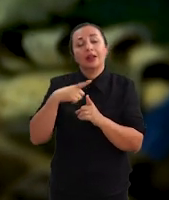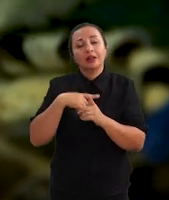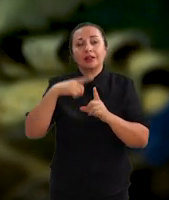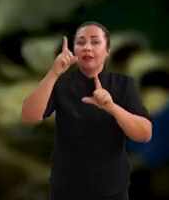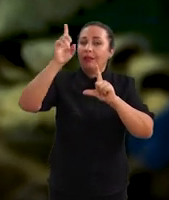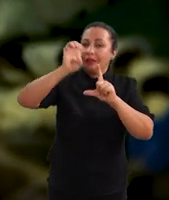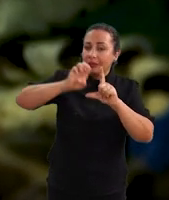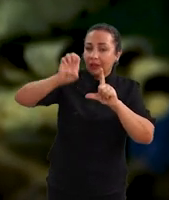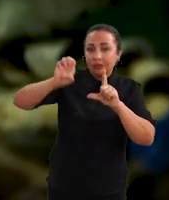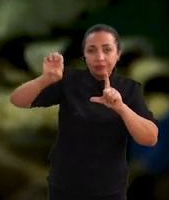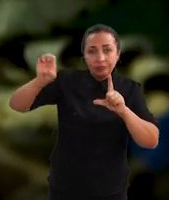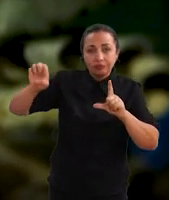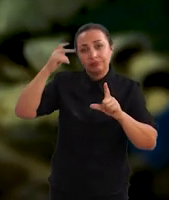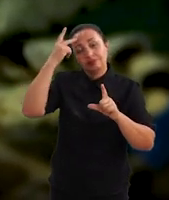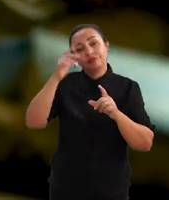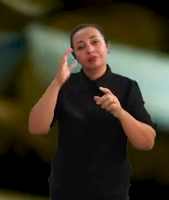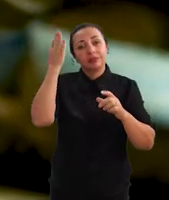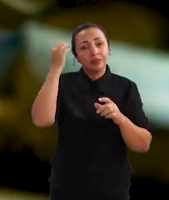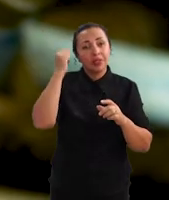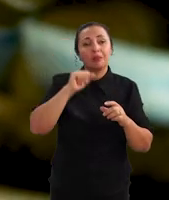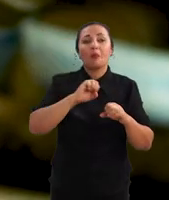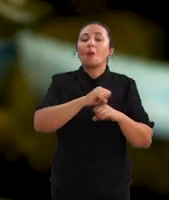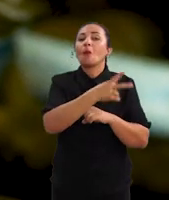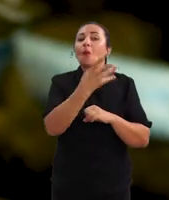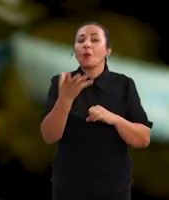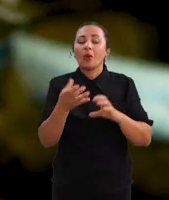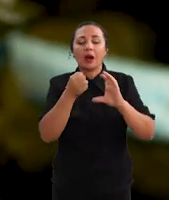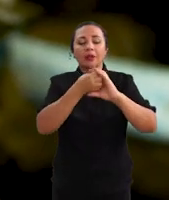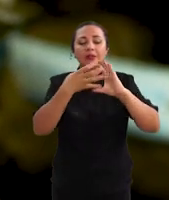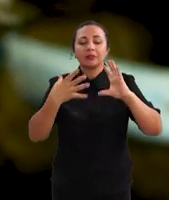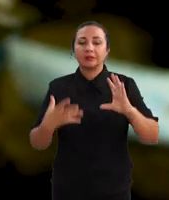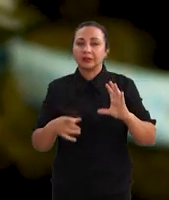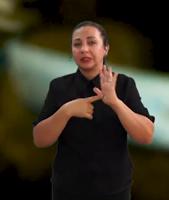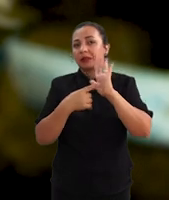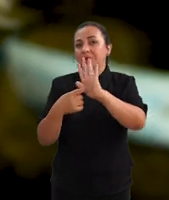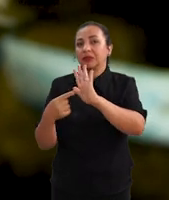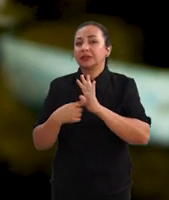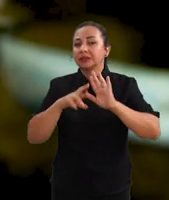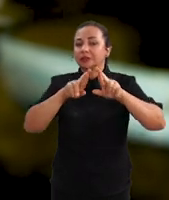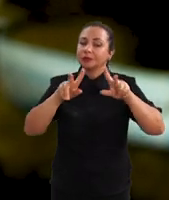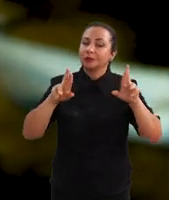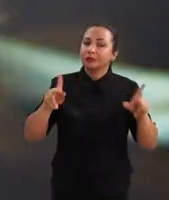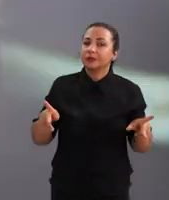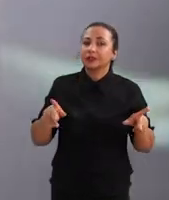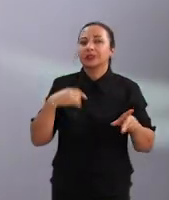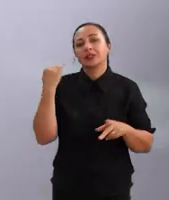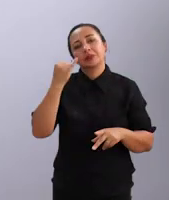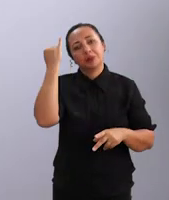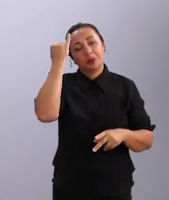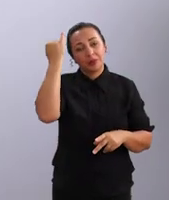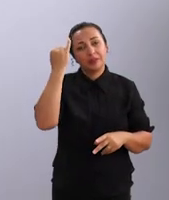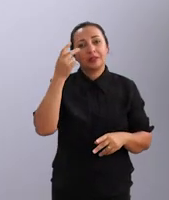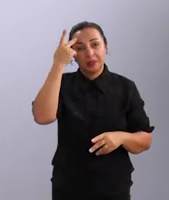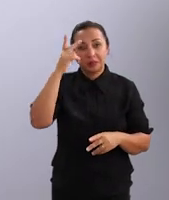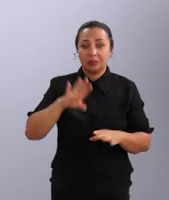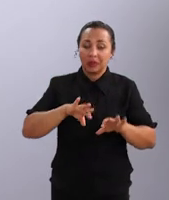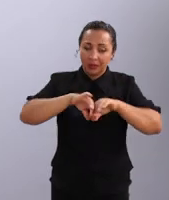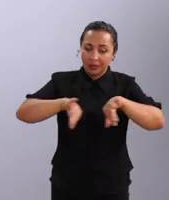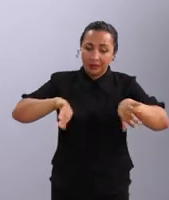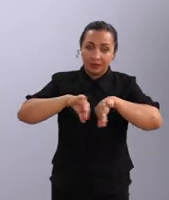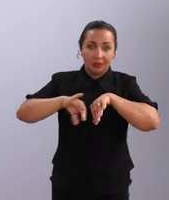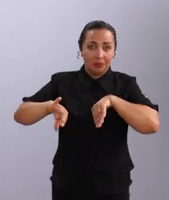estatísticas para poder saber quais as características que apresentam diferenças importantes para